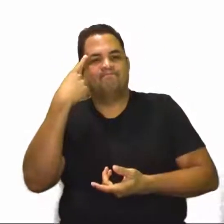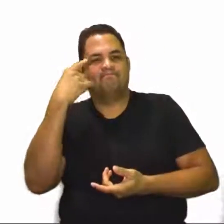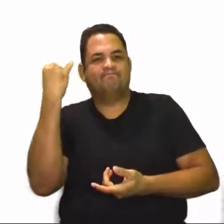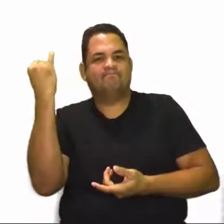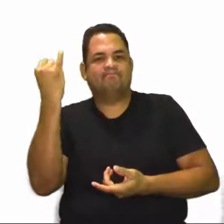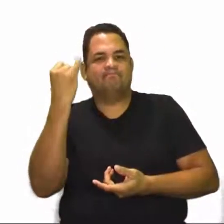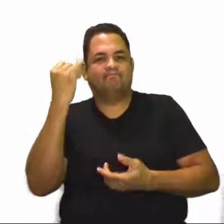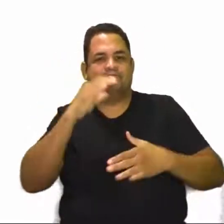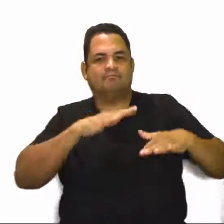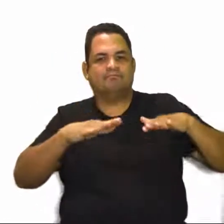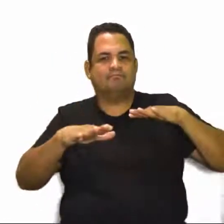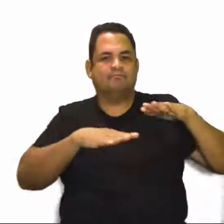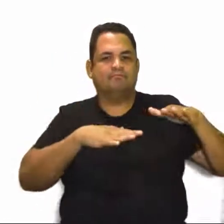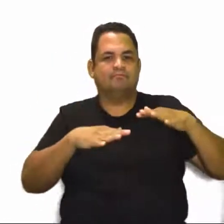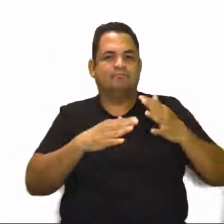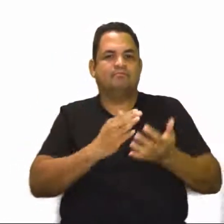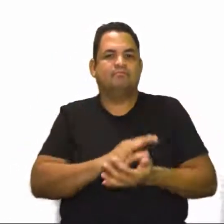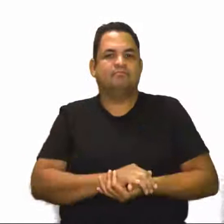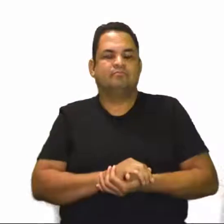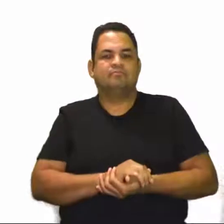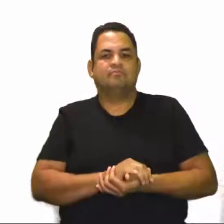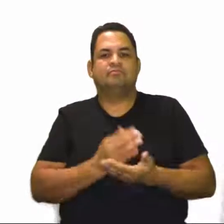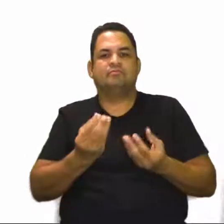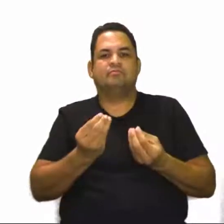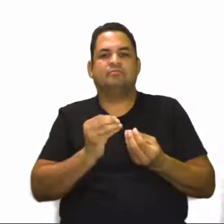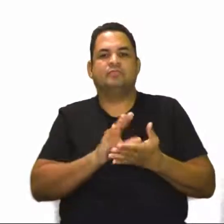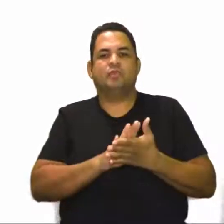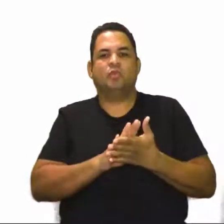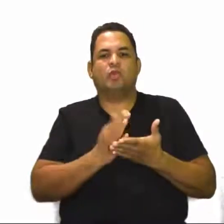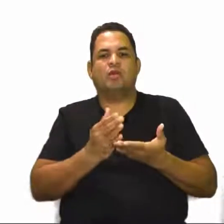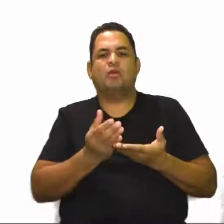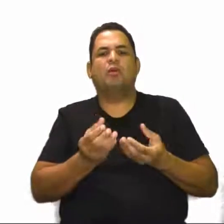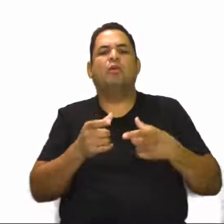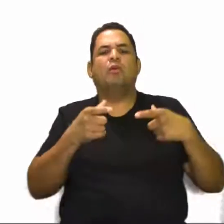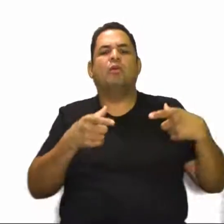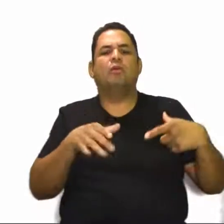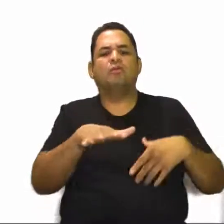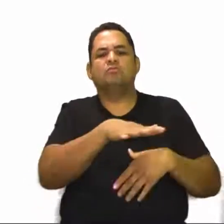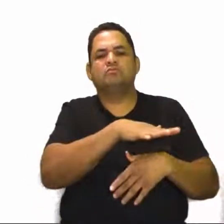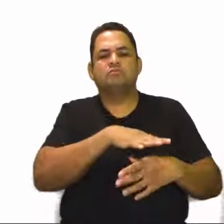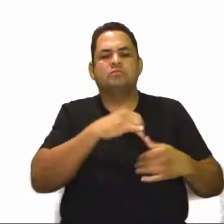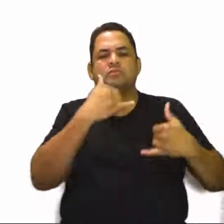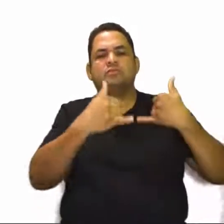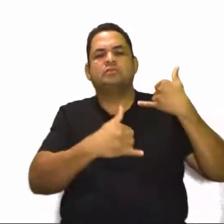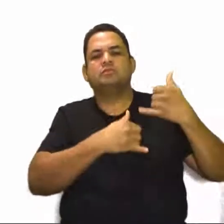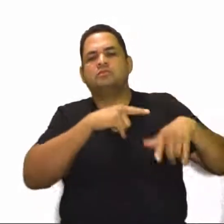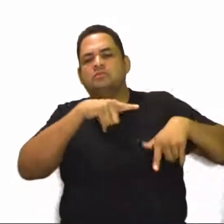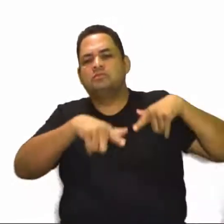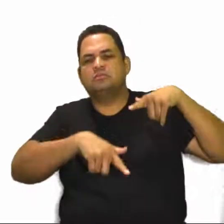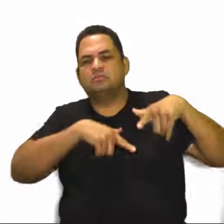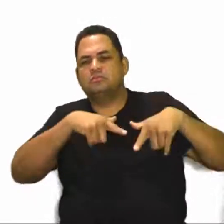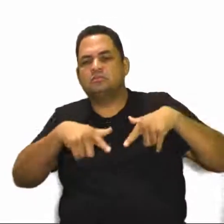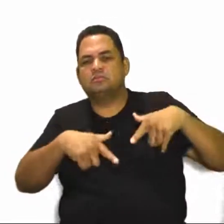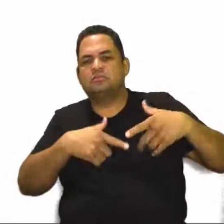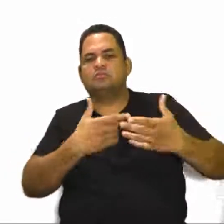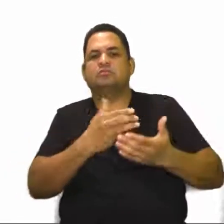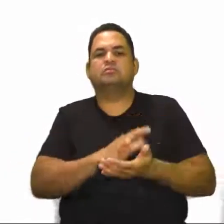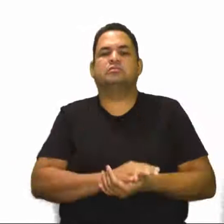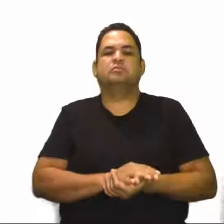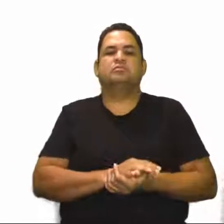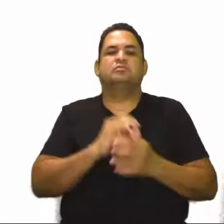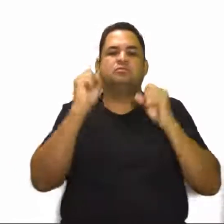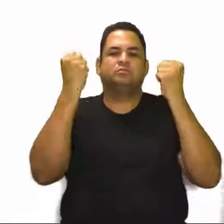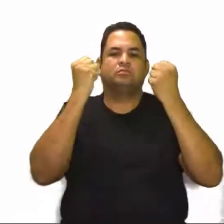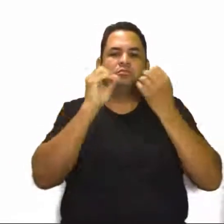importância do movimento, os domínios dessa atividade física no lazer, no trabalho, a atividade